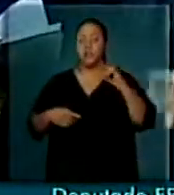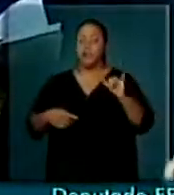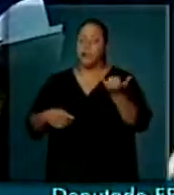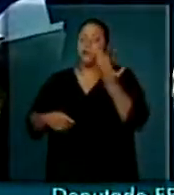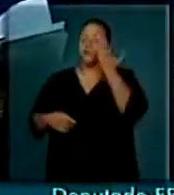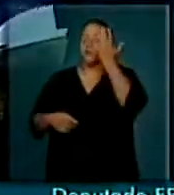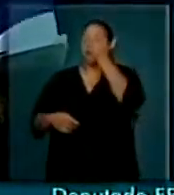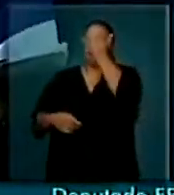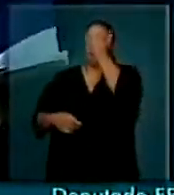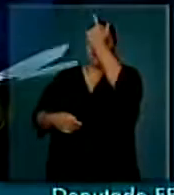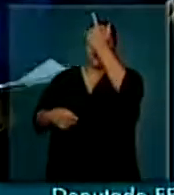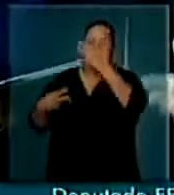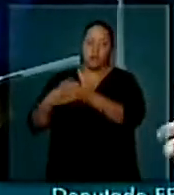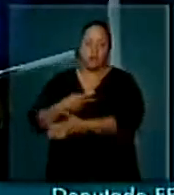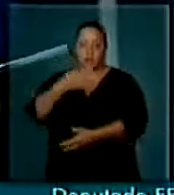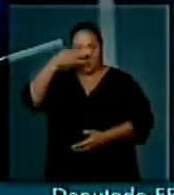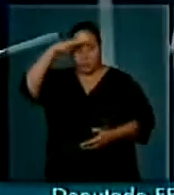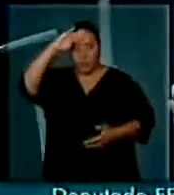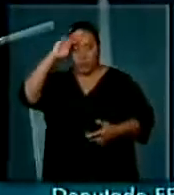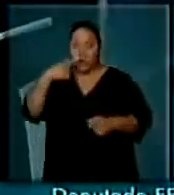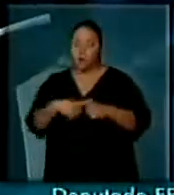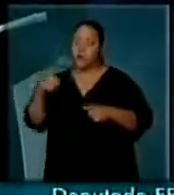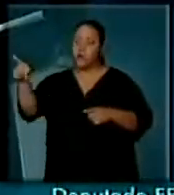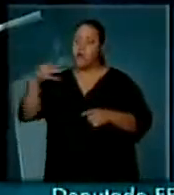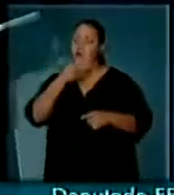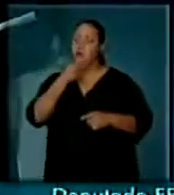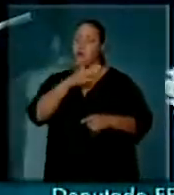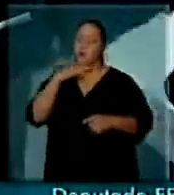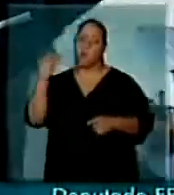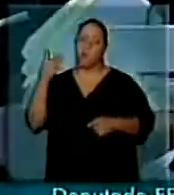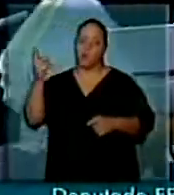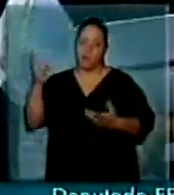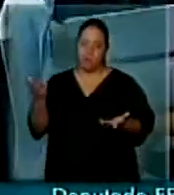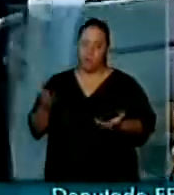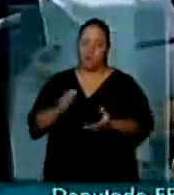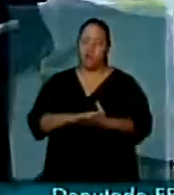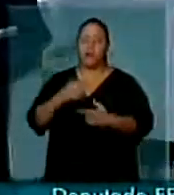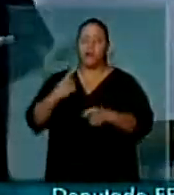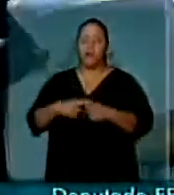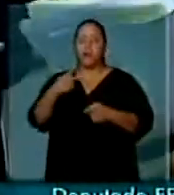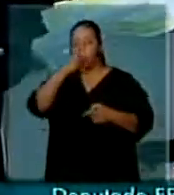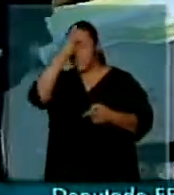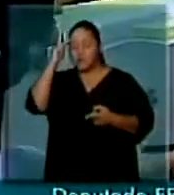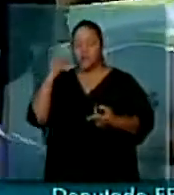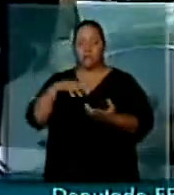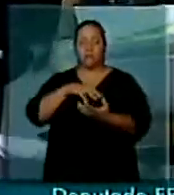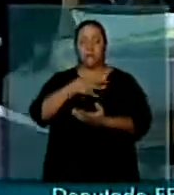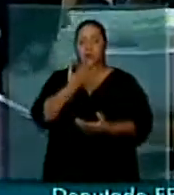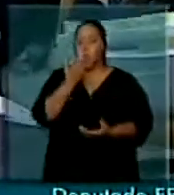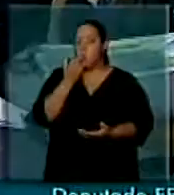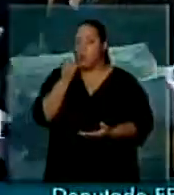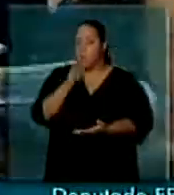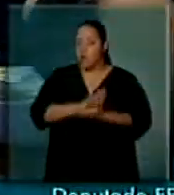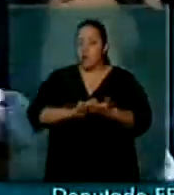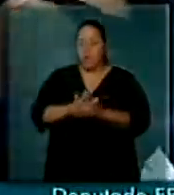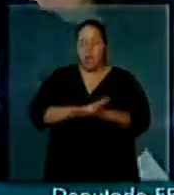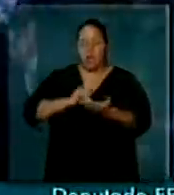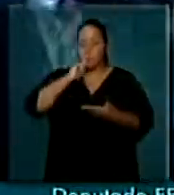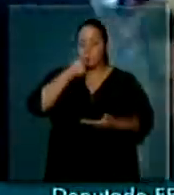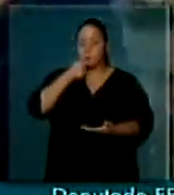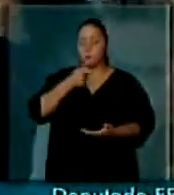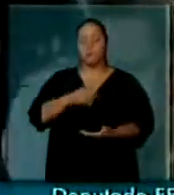infortúnio da morte de uma pessoa em greve de fome para transformar isso